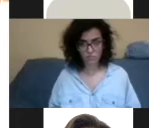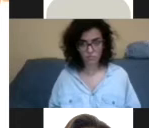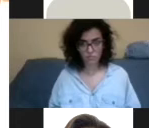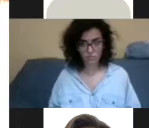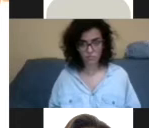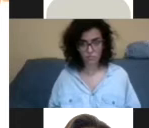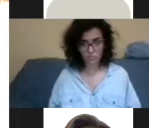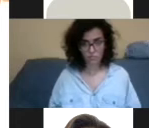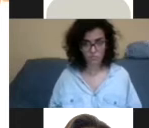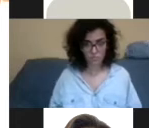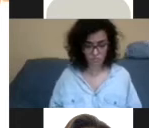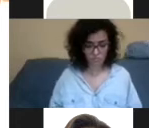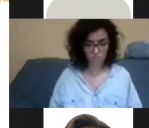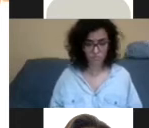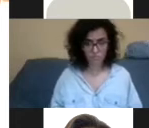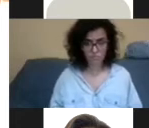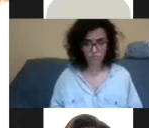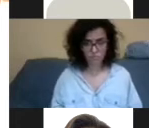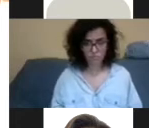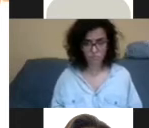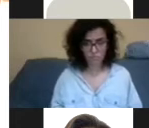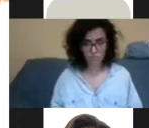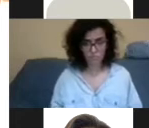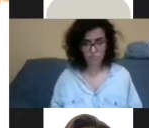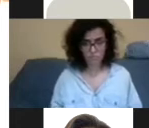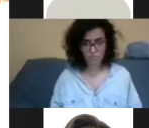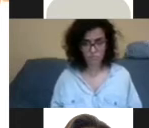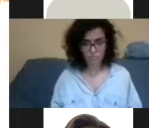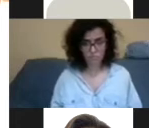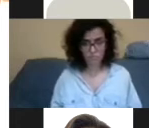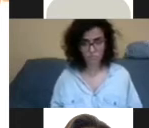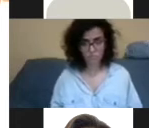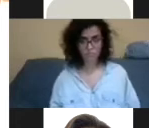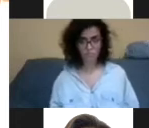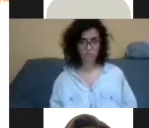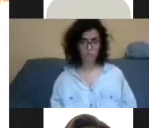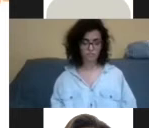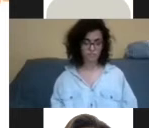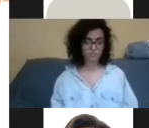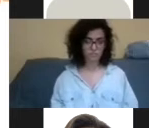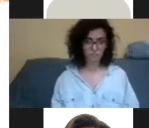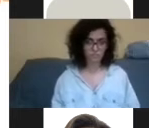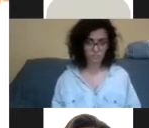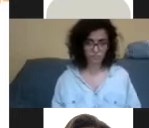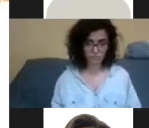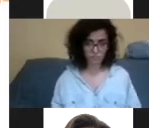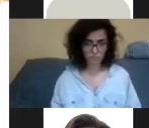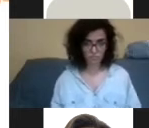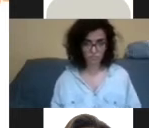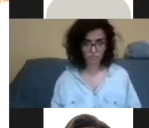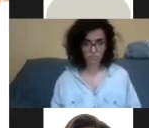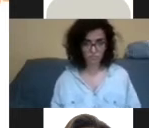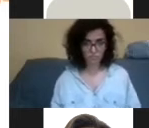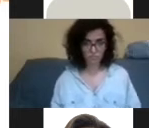de pacotes, né? Que vem computador, você não vai ter esse detalhamento. Mas aí você pode usar foto,